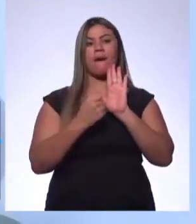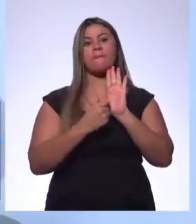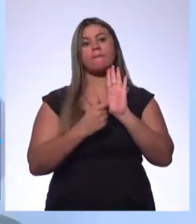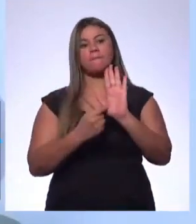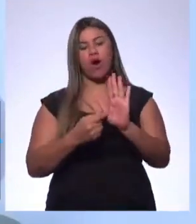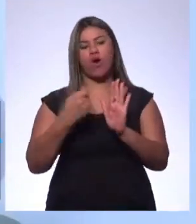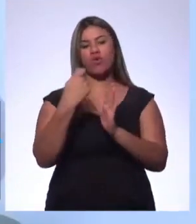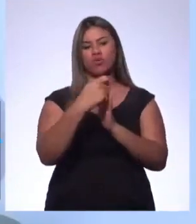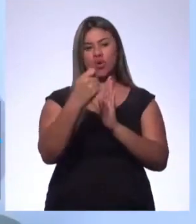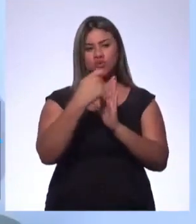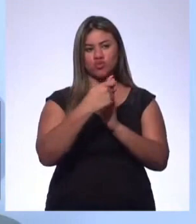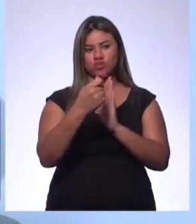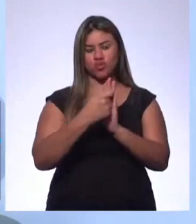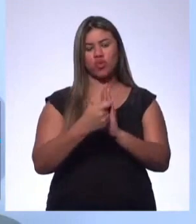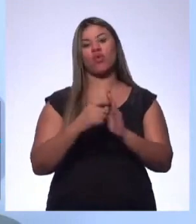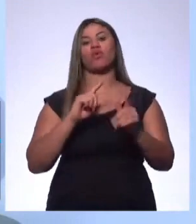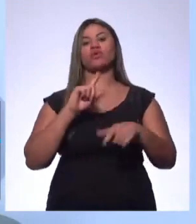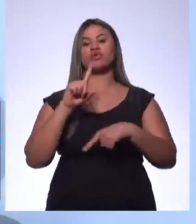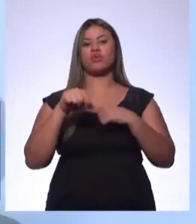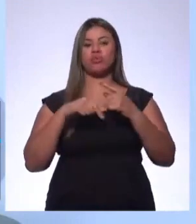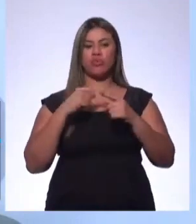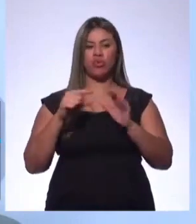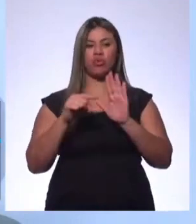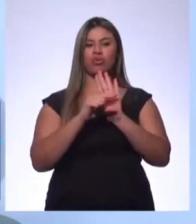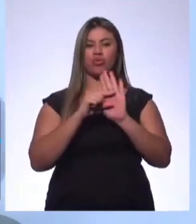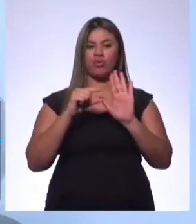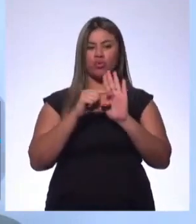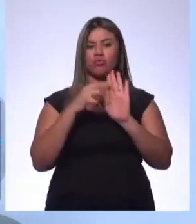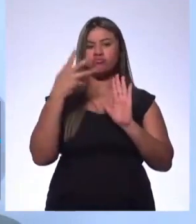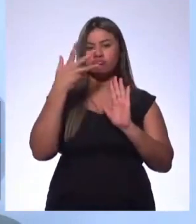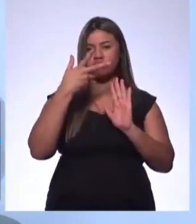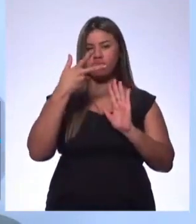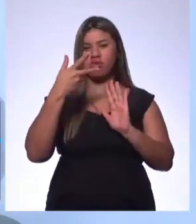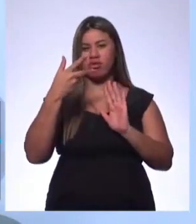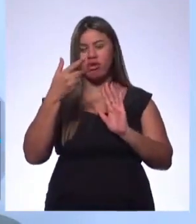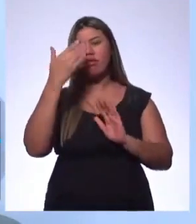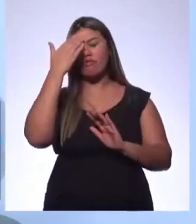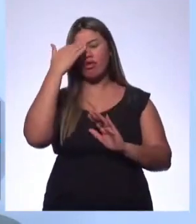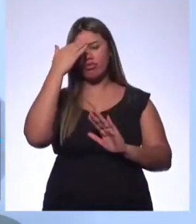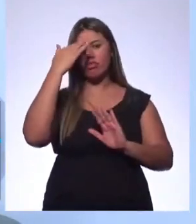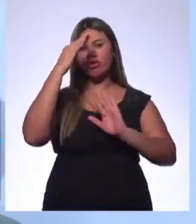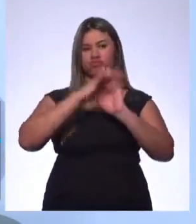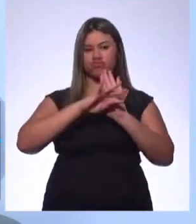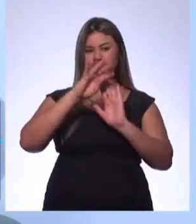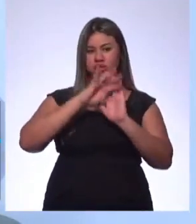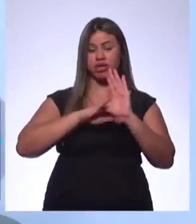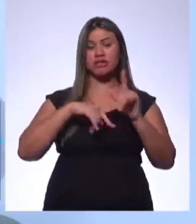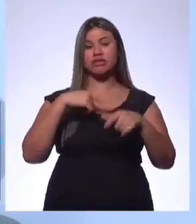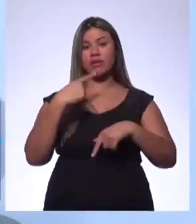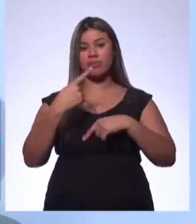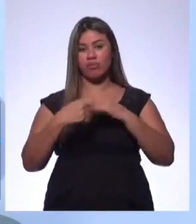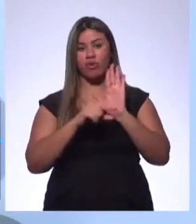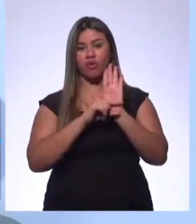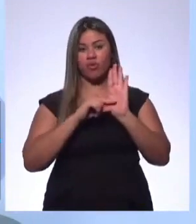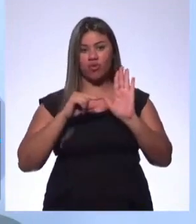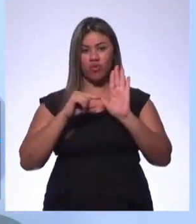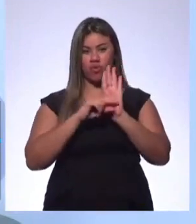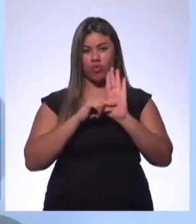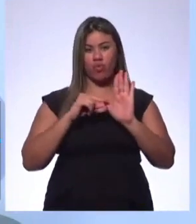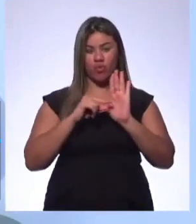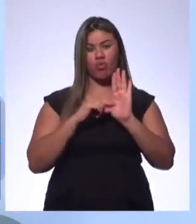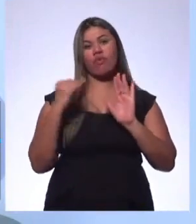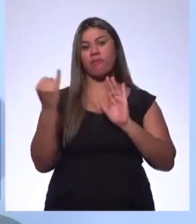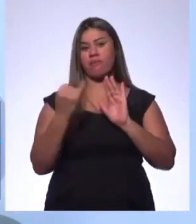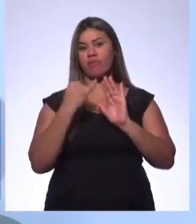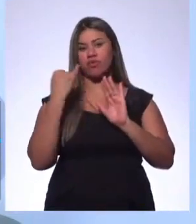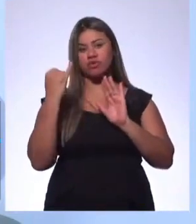comentando, trazendo o leitor para entender o enredo da história, depois eu destaco termos trechos